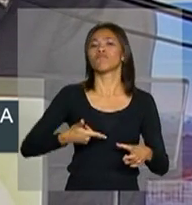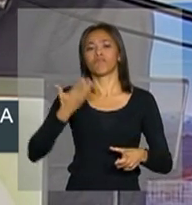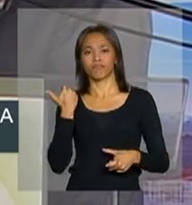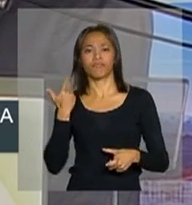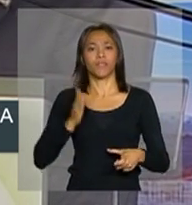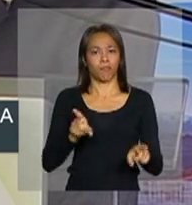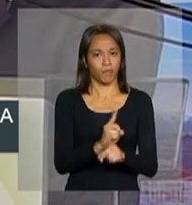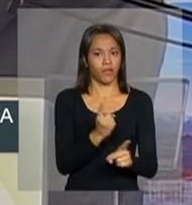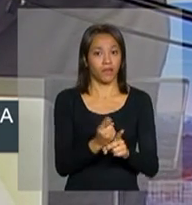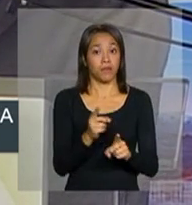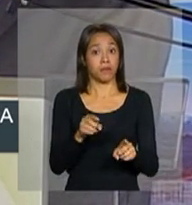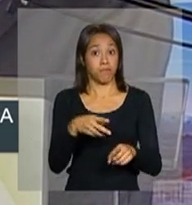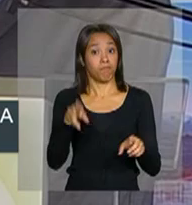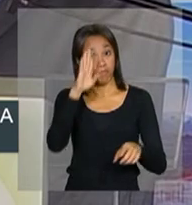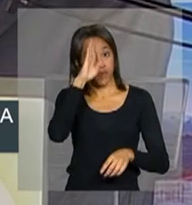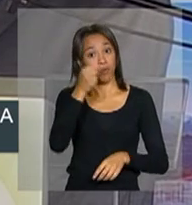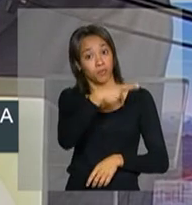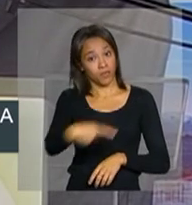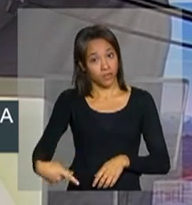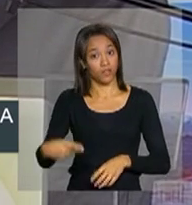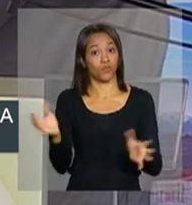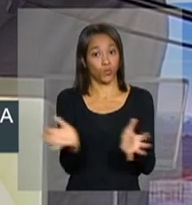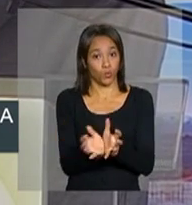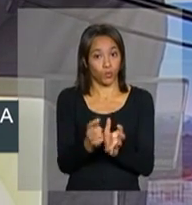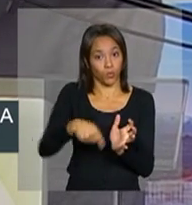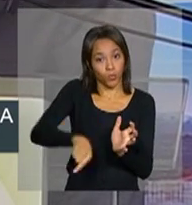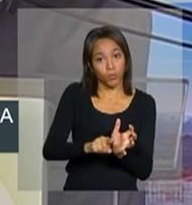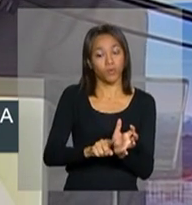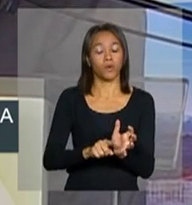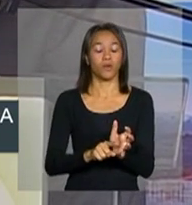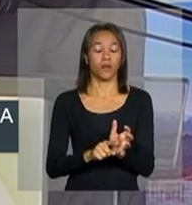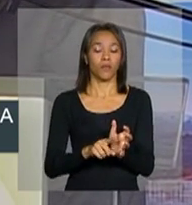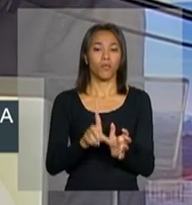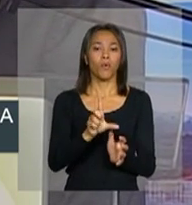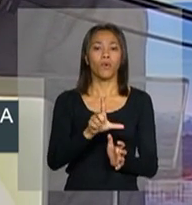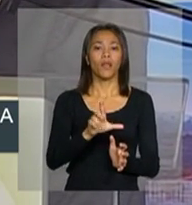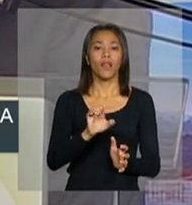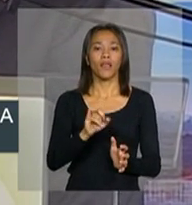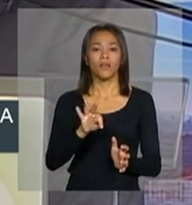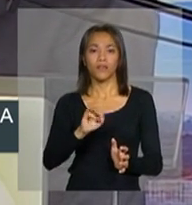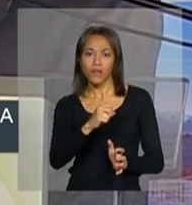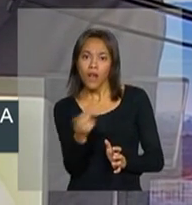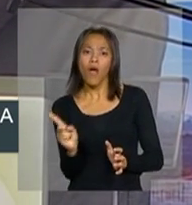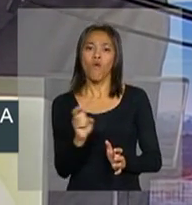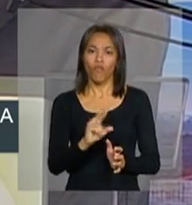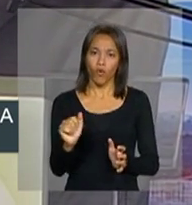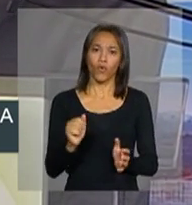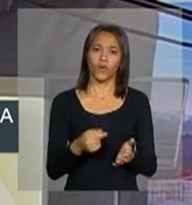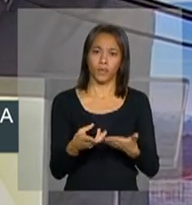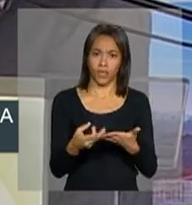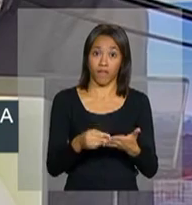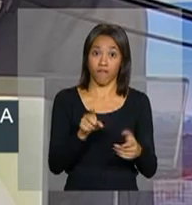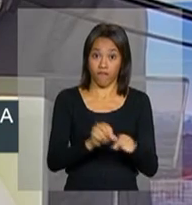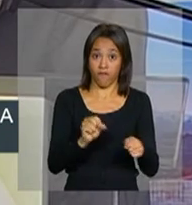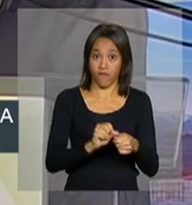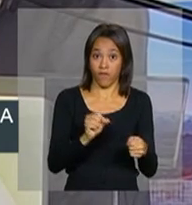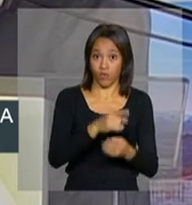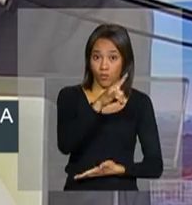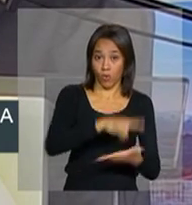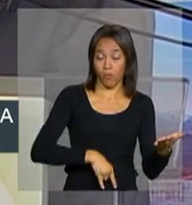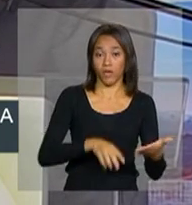particularmente o presidente do grupo, em que por leilão foi licitada esse projeto.